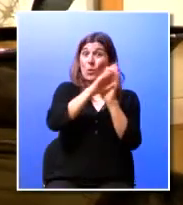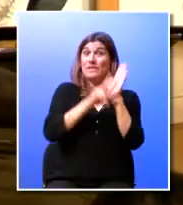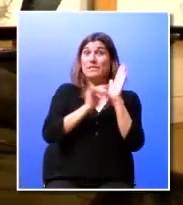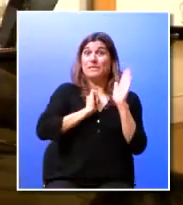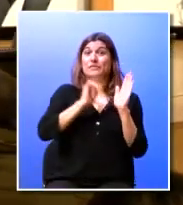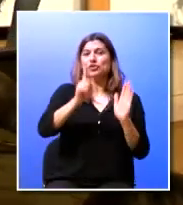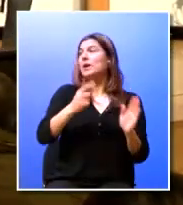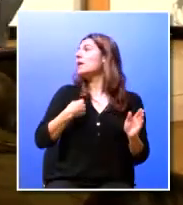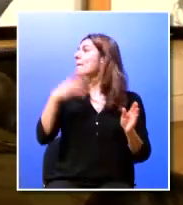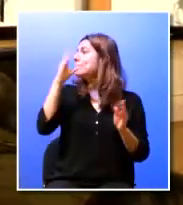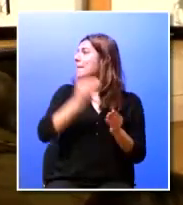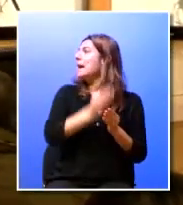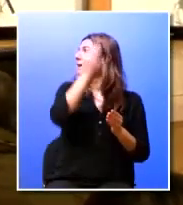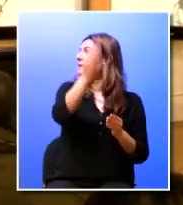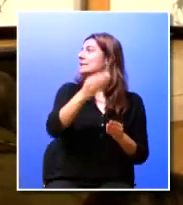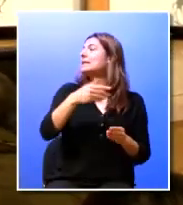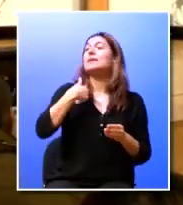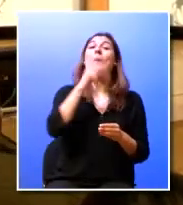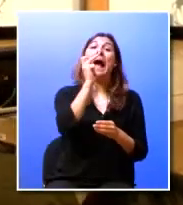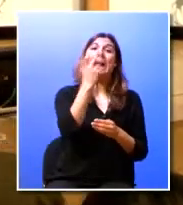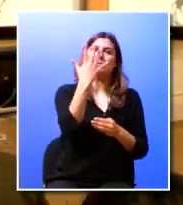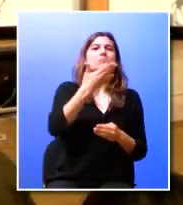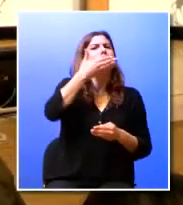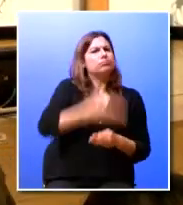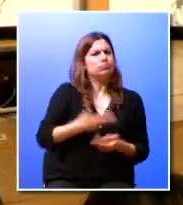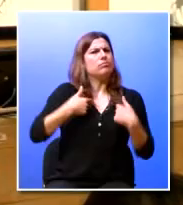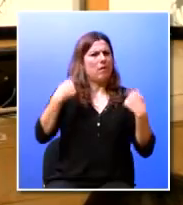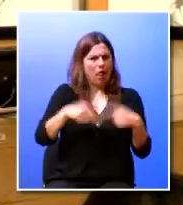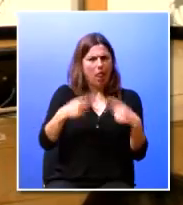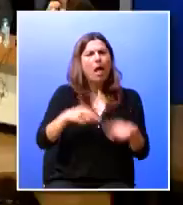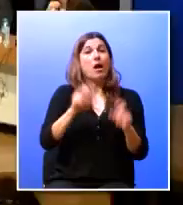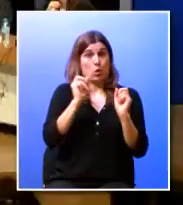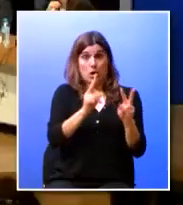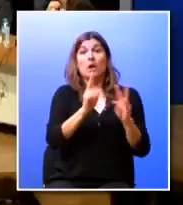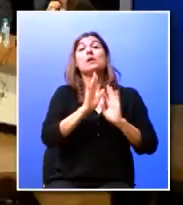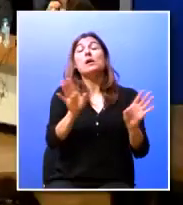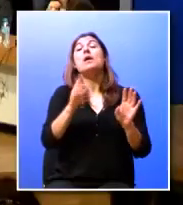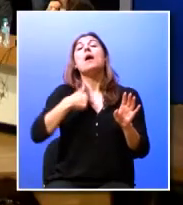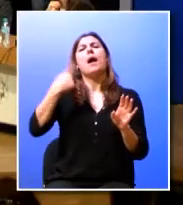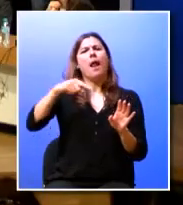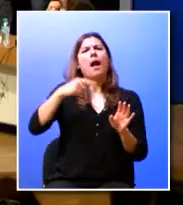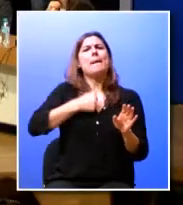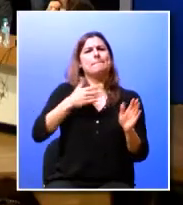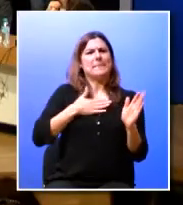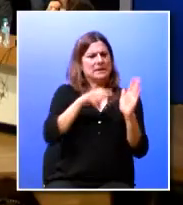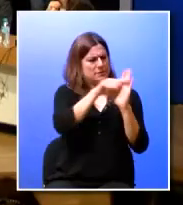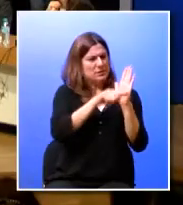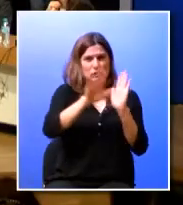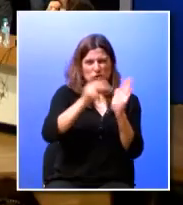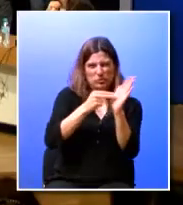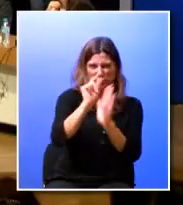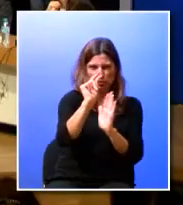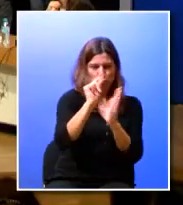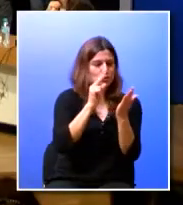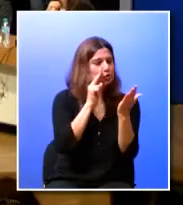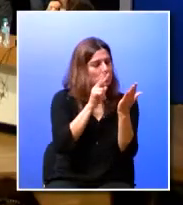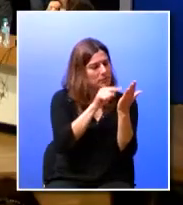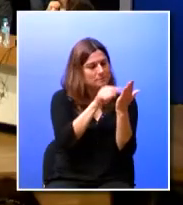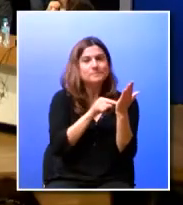mas eu trouxe aqui também eu tenho 5 anos de experiência tenho 5 anos de experiência eu tenho aqui as empresas só um momento desculpem